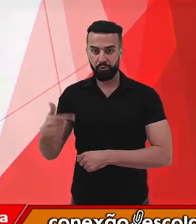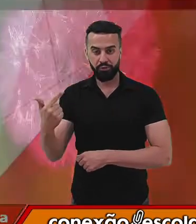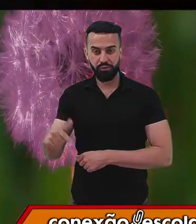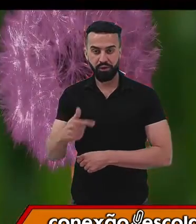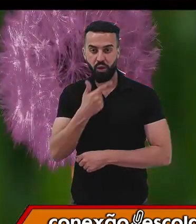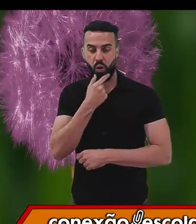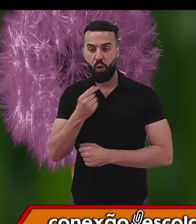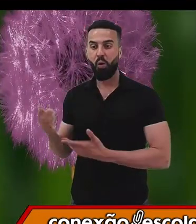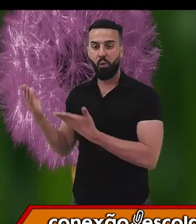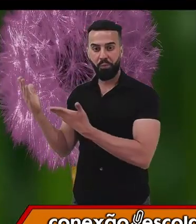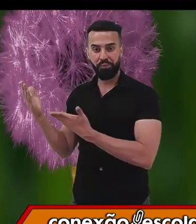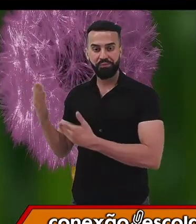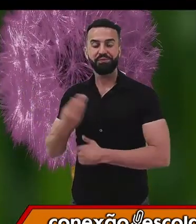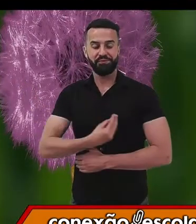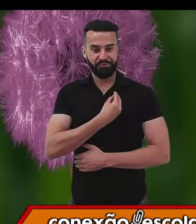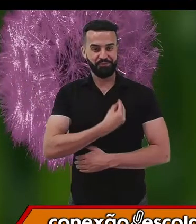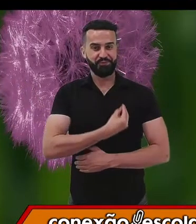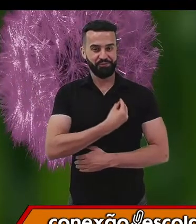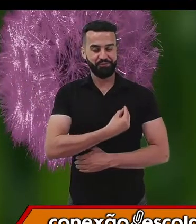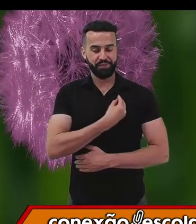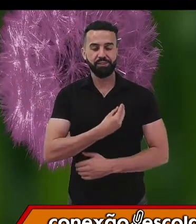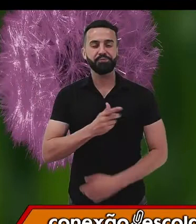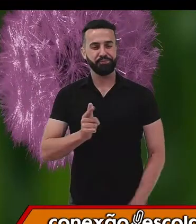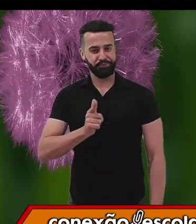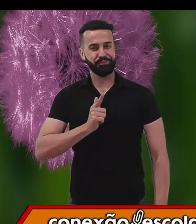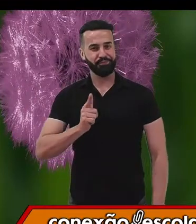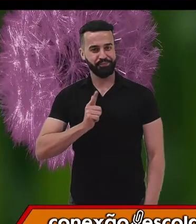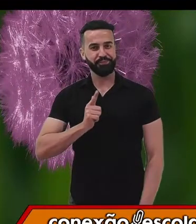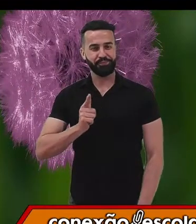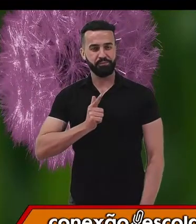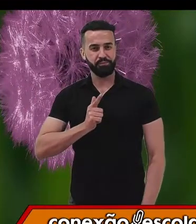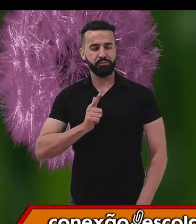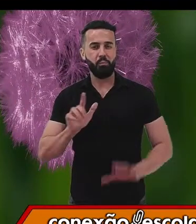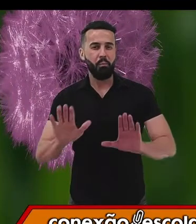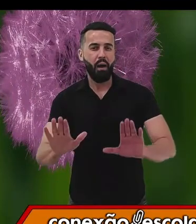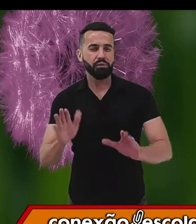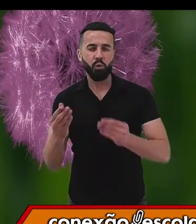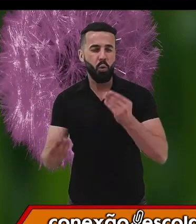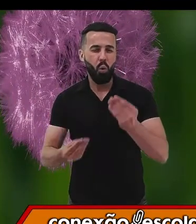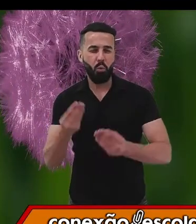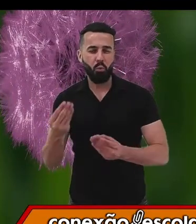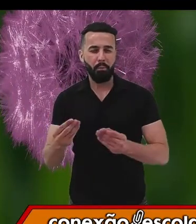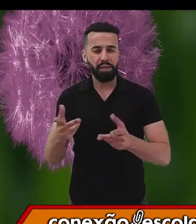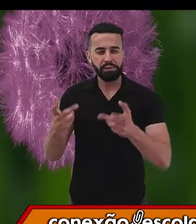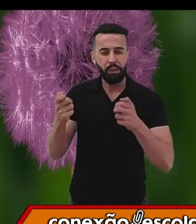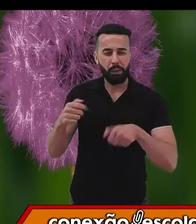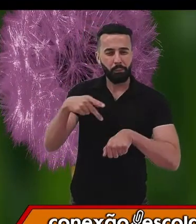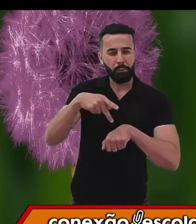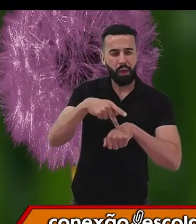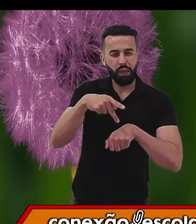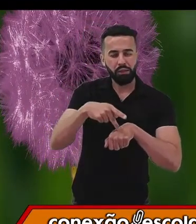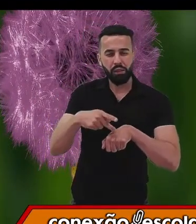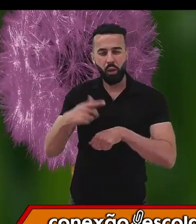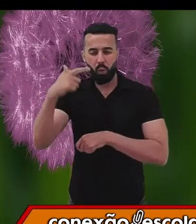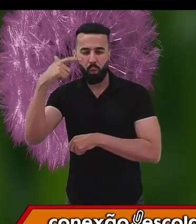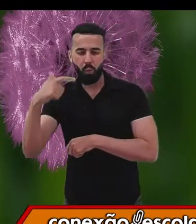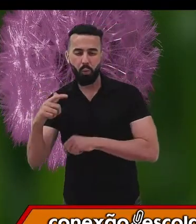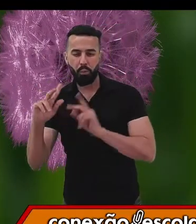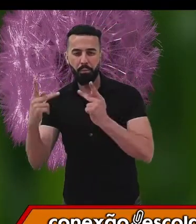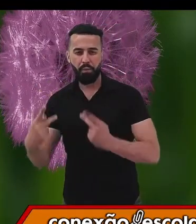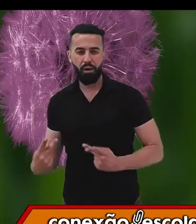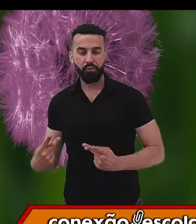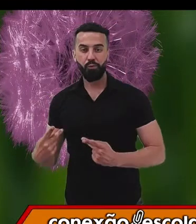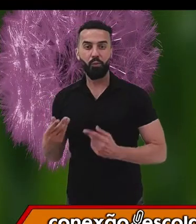um ser vivo. Por que será que eu consigo automaticamente perceber essa diferença? Primeiramente, porque os seres